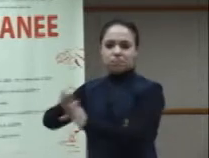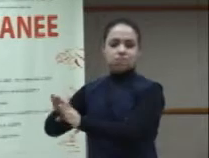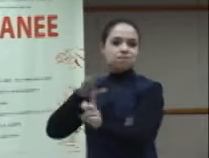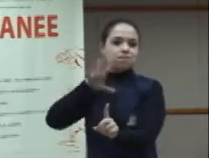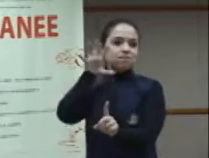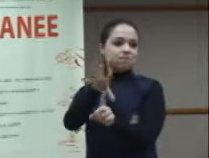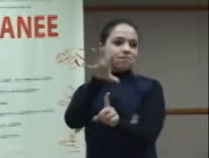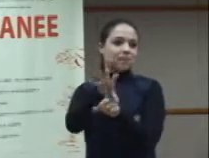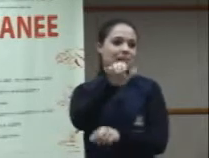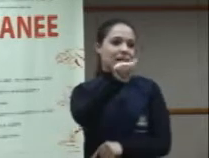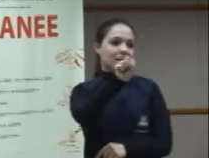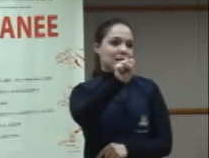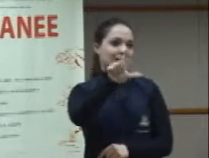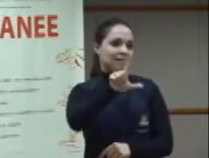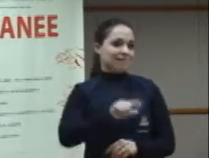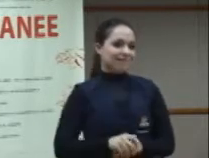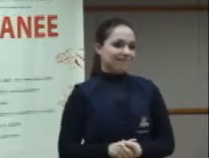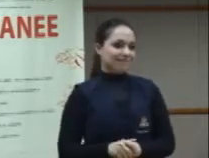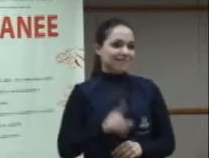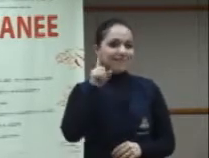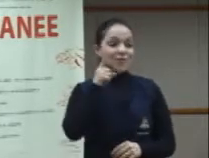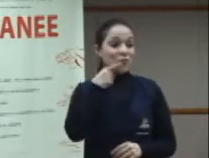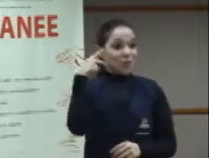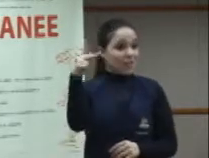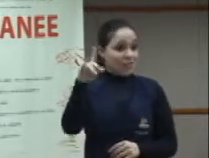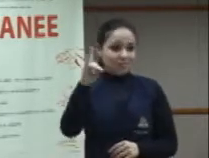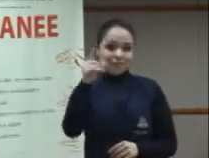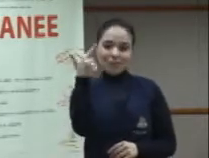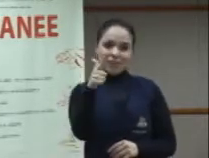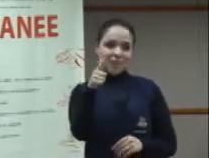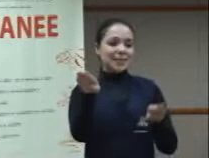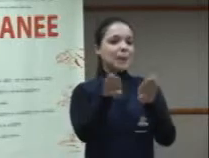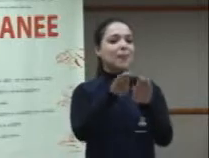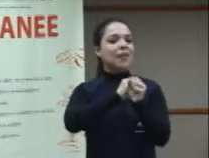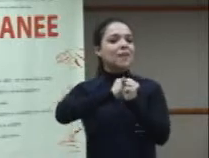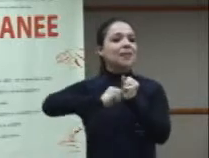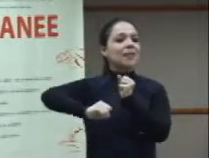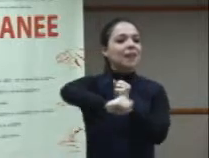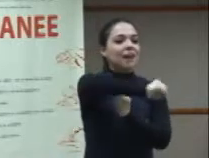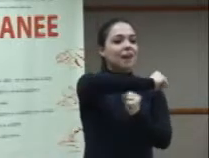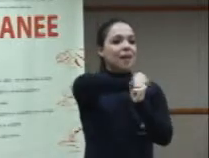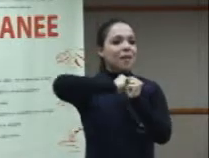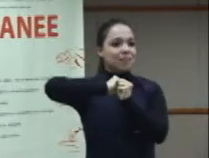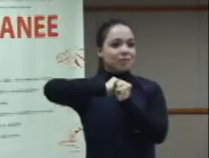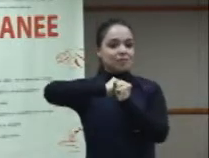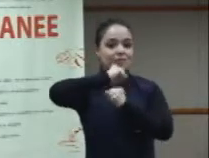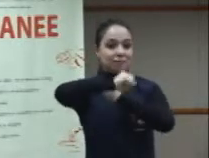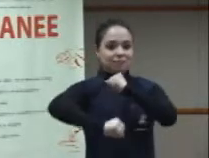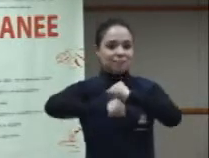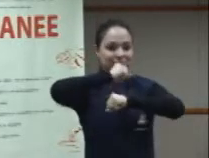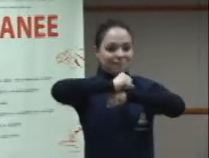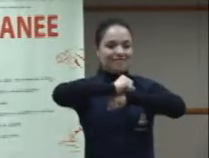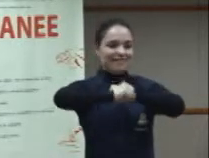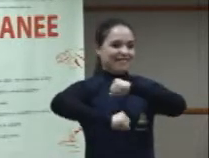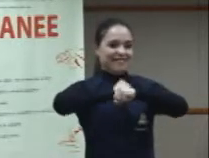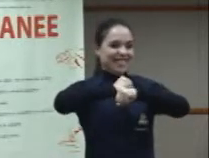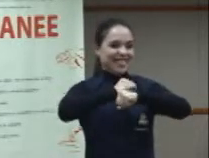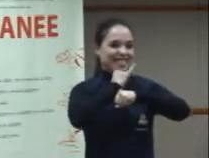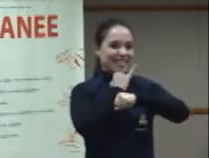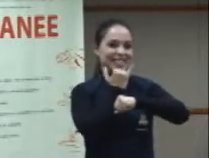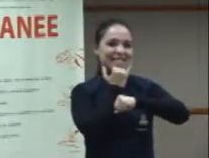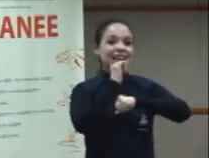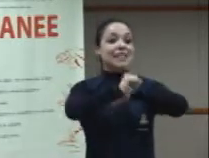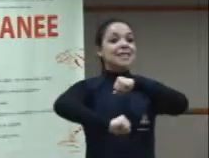língua de sinais americana. Também, quando eu estive em Singapura, fazendo uma formação no Haggai Institute, top leadership,